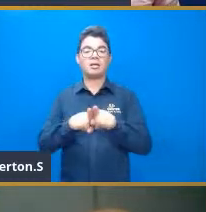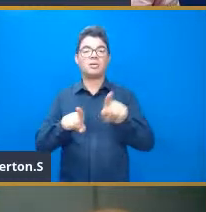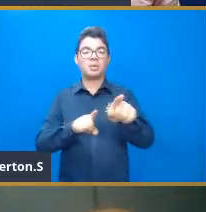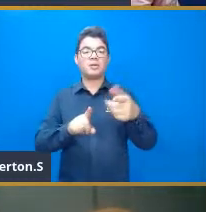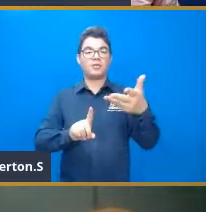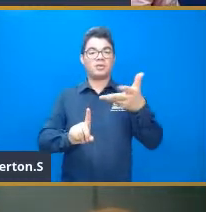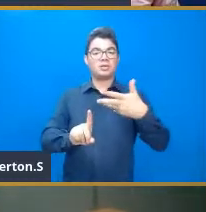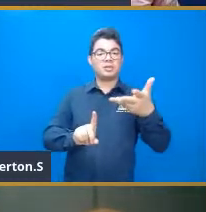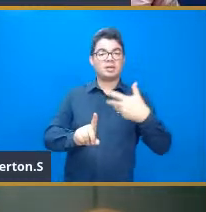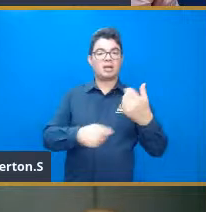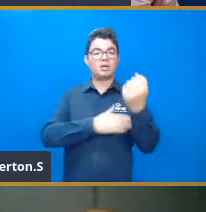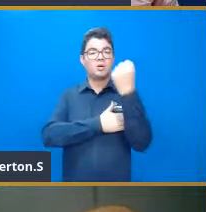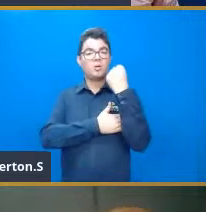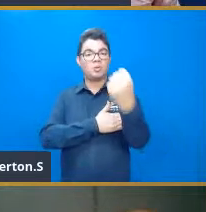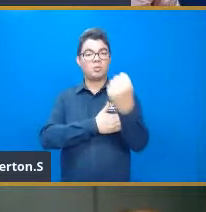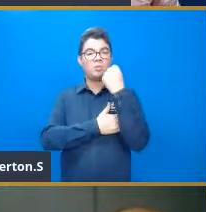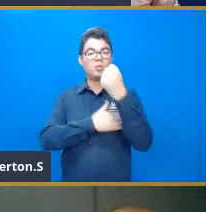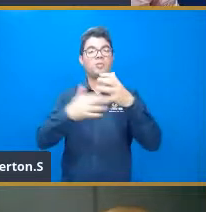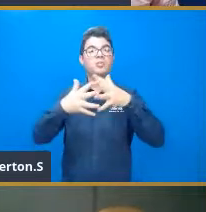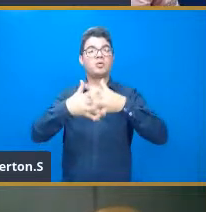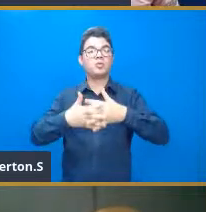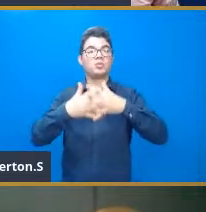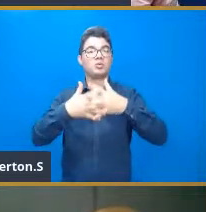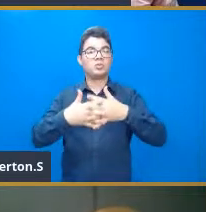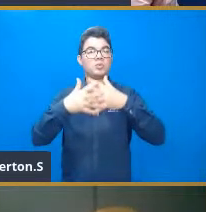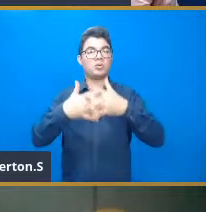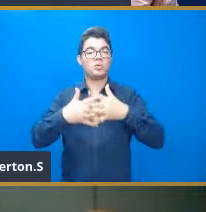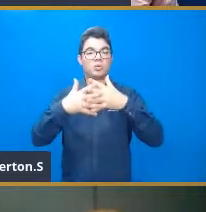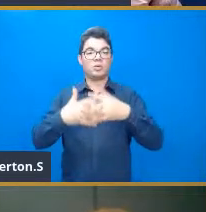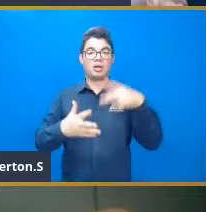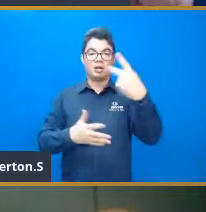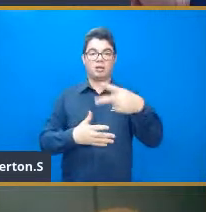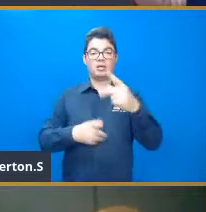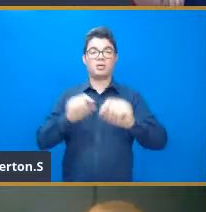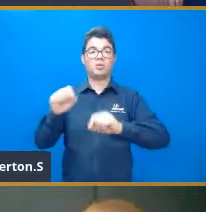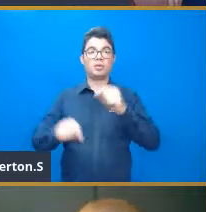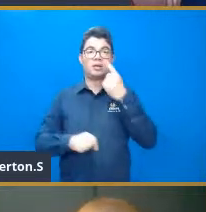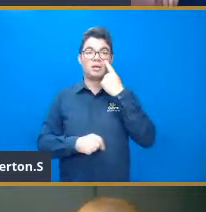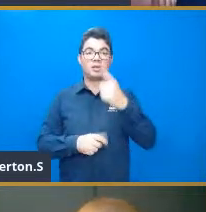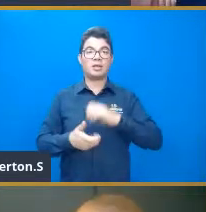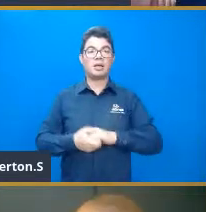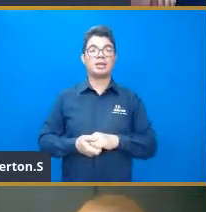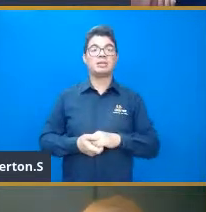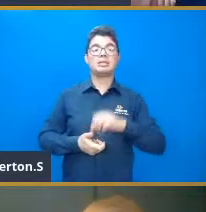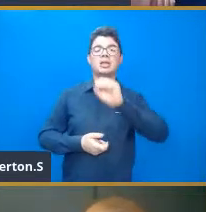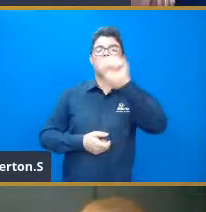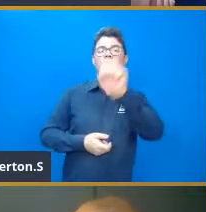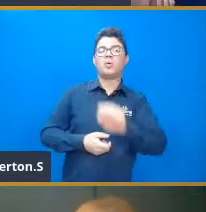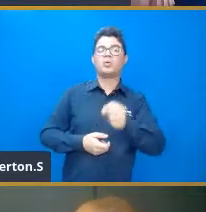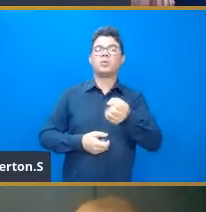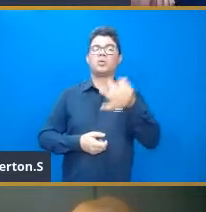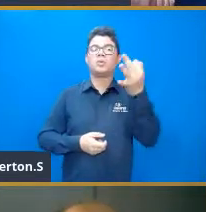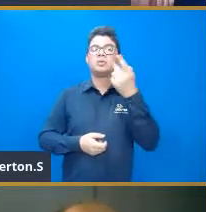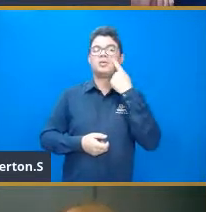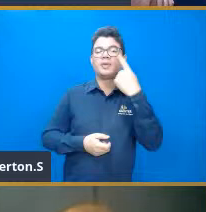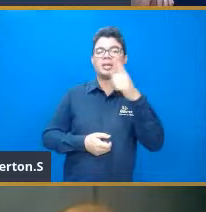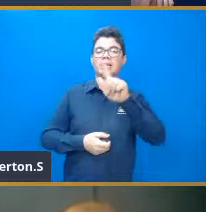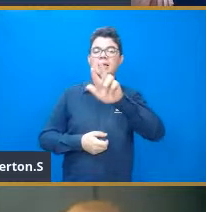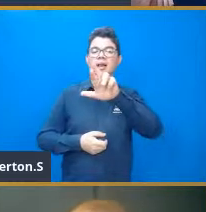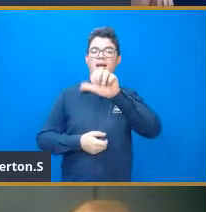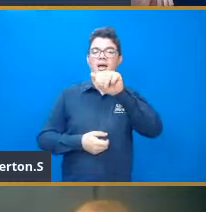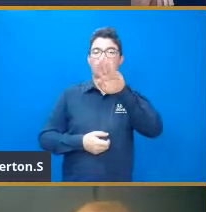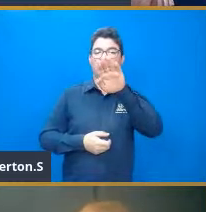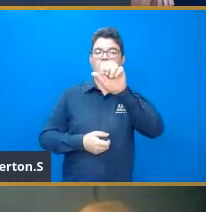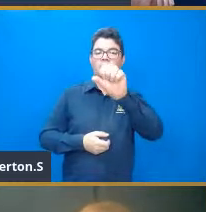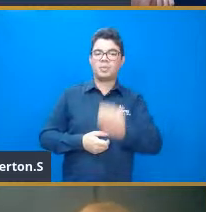de contração do músculo que era submetido a esse peso. Então, tem um ali em segundos, né, os pesos em gramas. Eu não